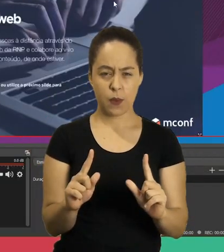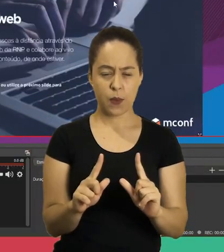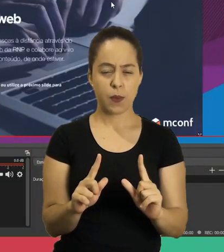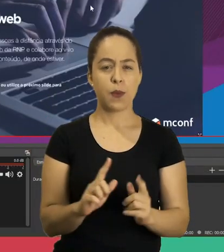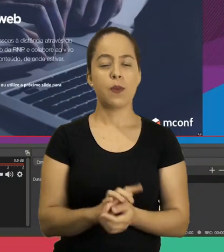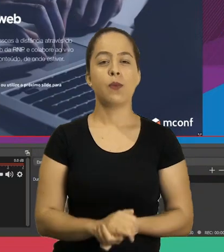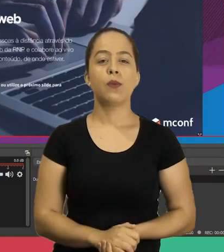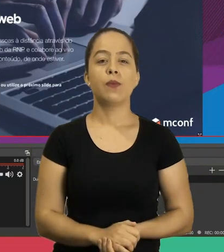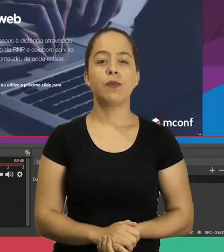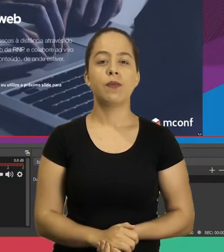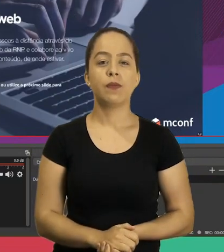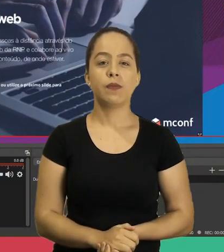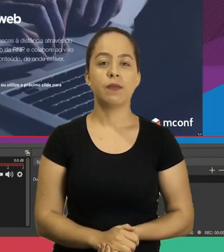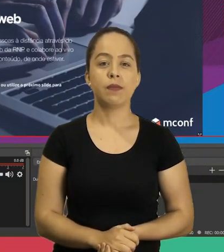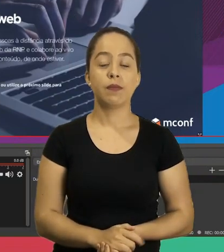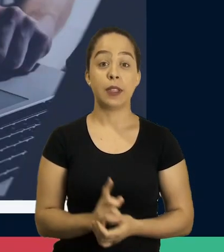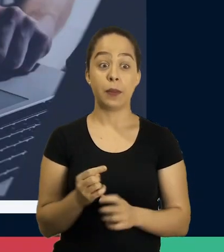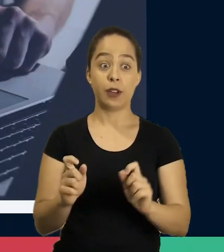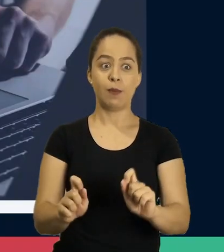Olha pequeno.